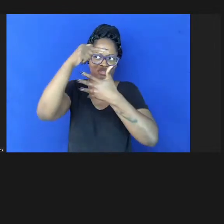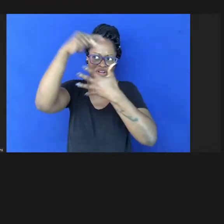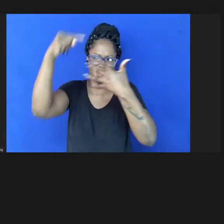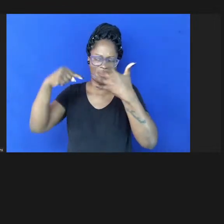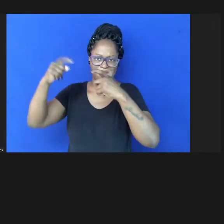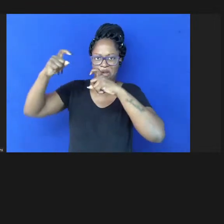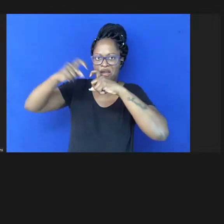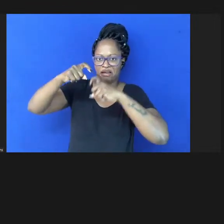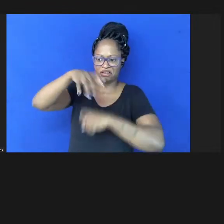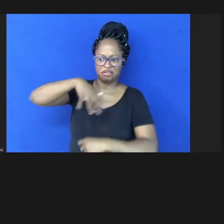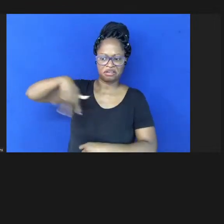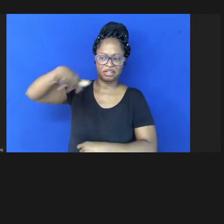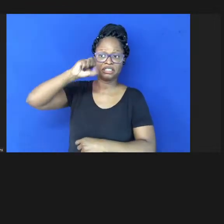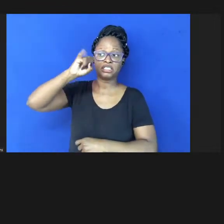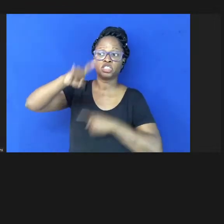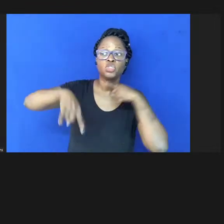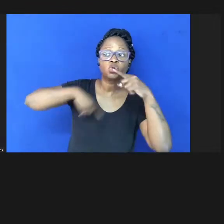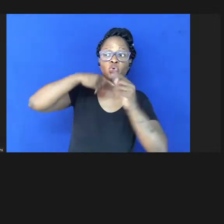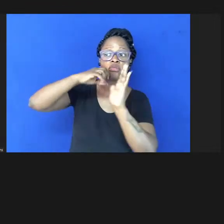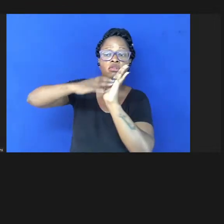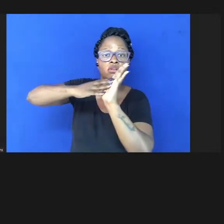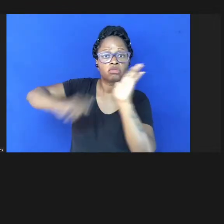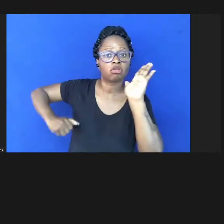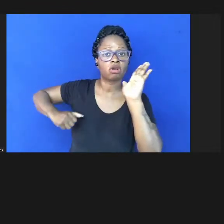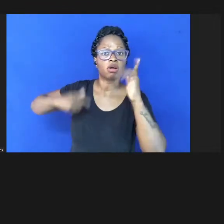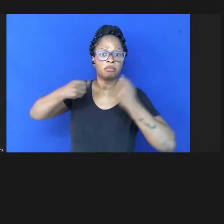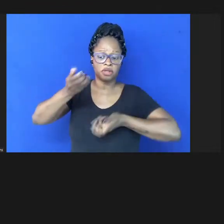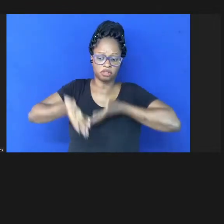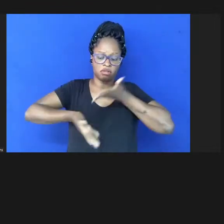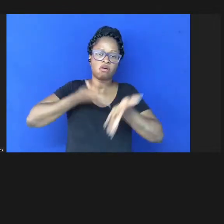temos que ter muito cuidado com essa questão